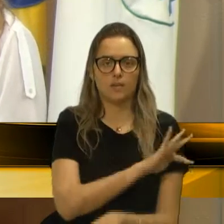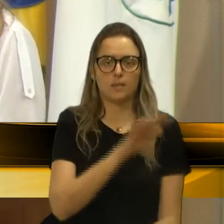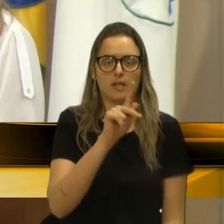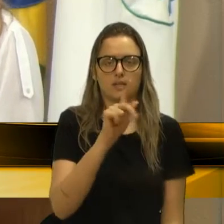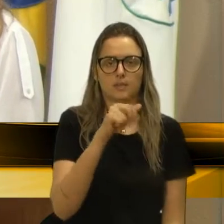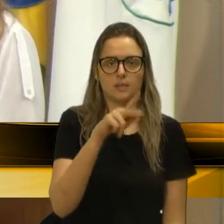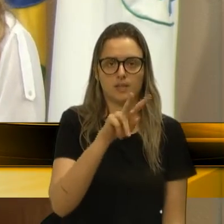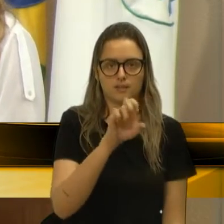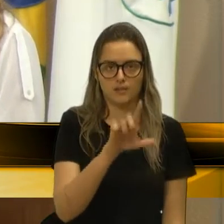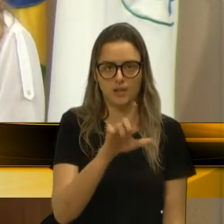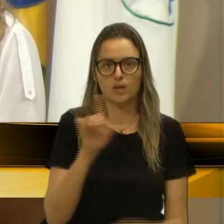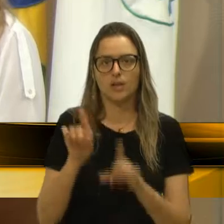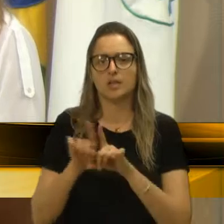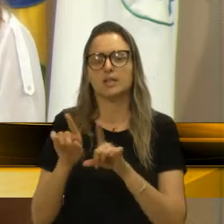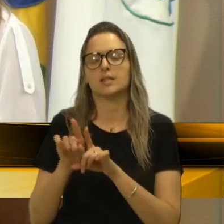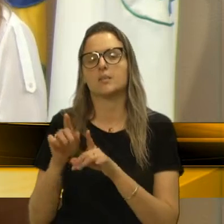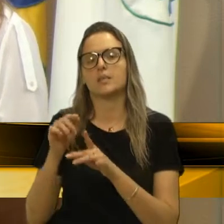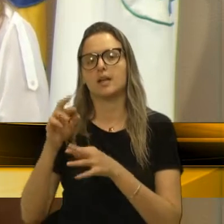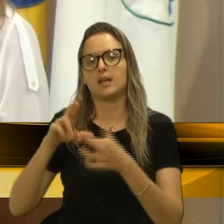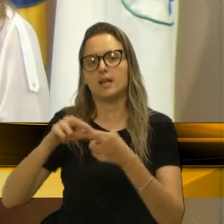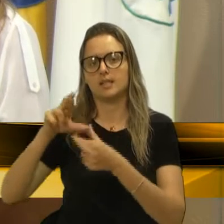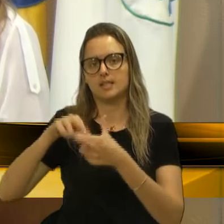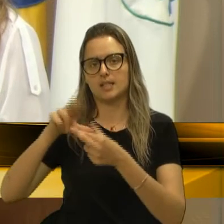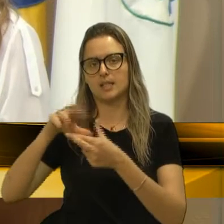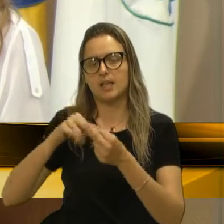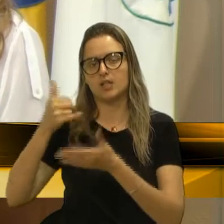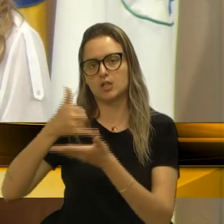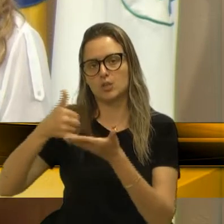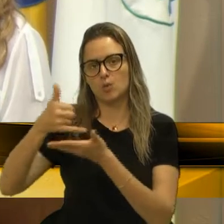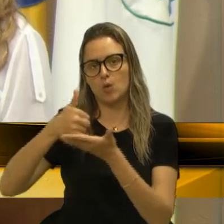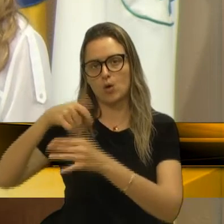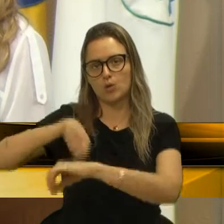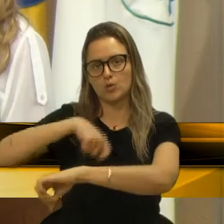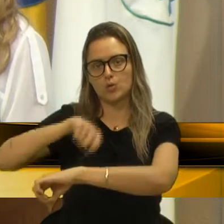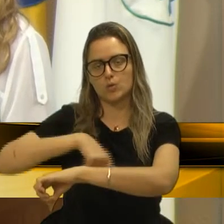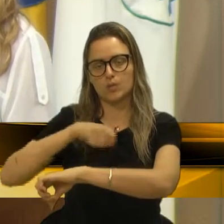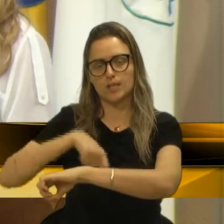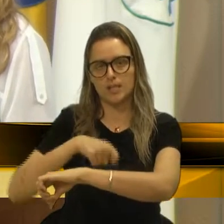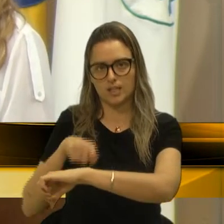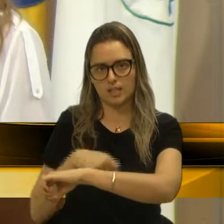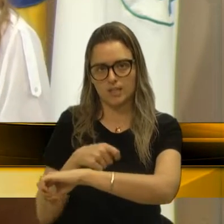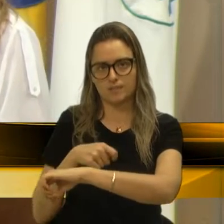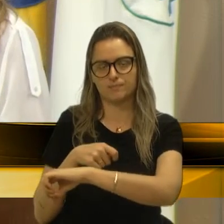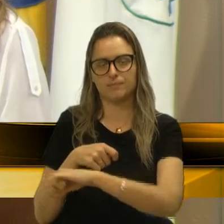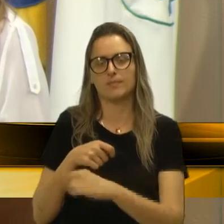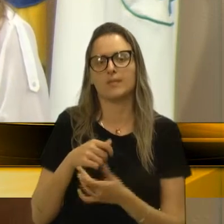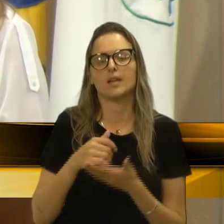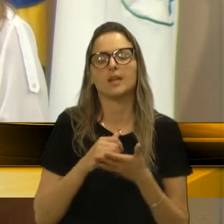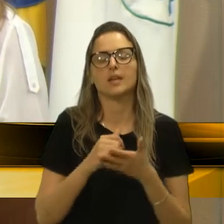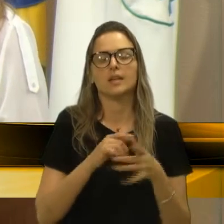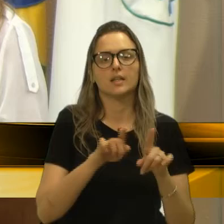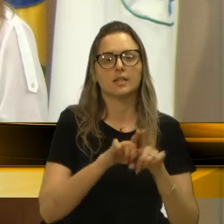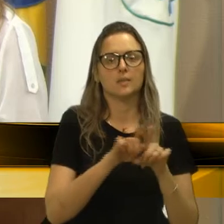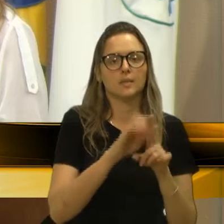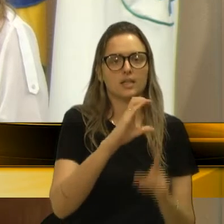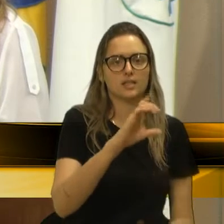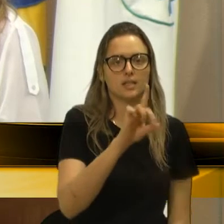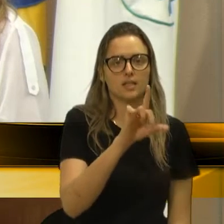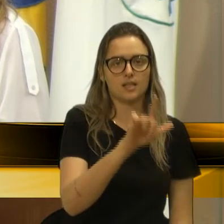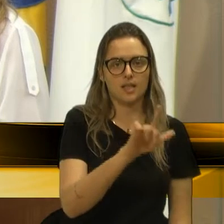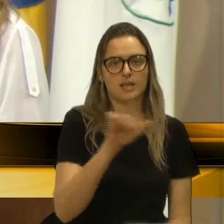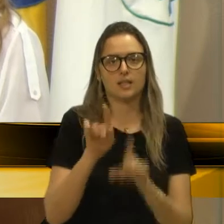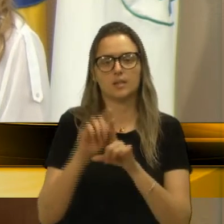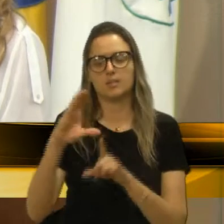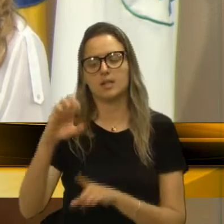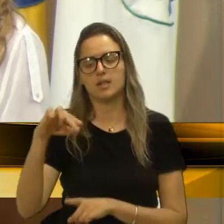reciclagem de óleo de cozinha, a CDL, com o programa Homens na Cozinha, e ainda a Sense Empreendimentos,